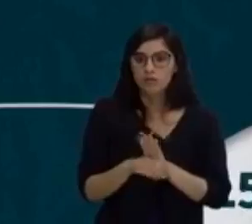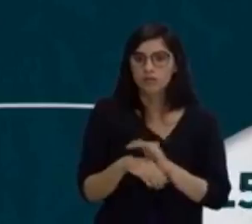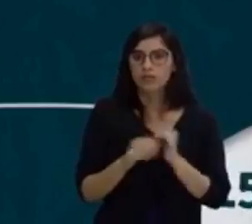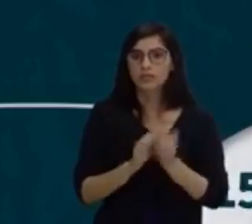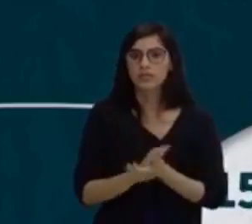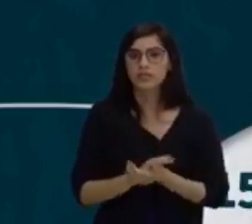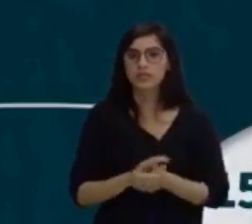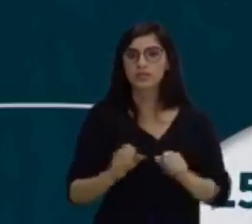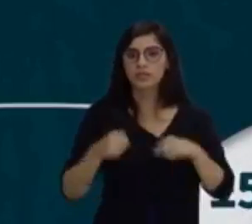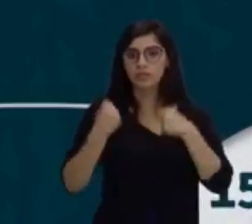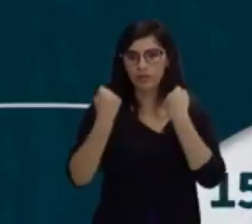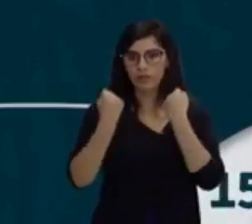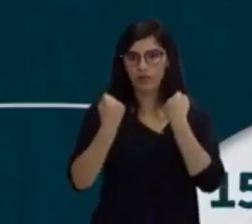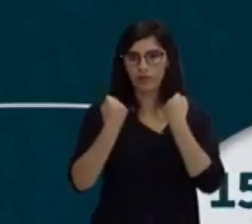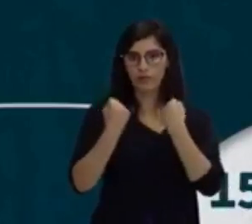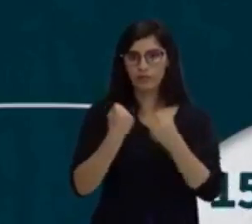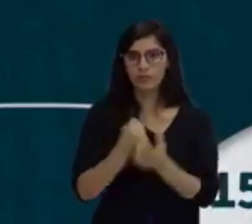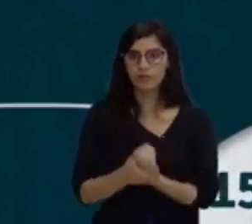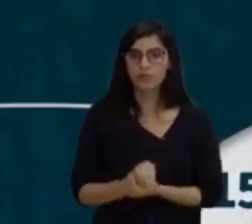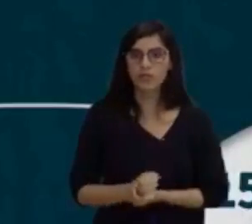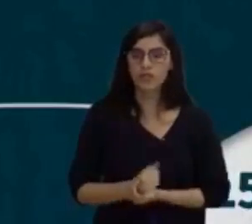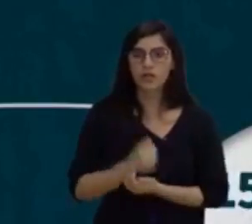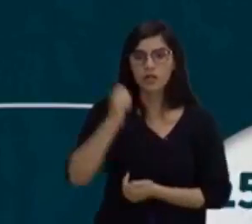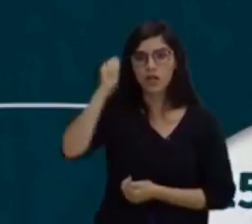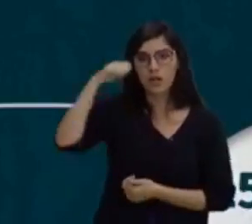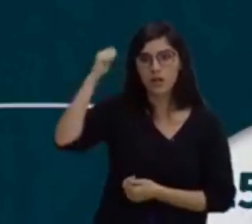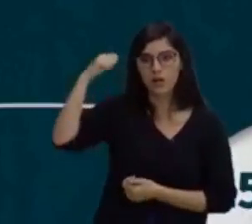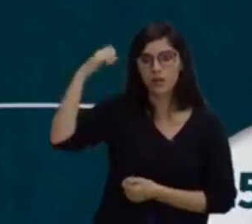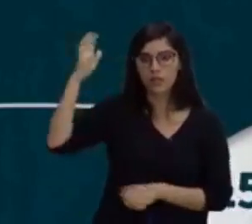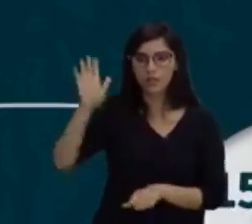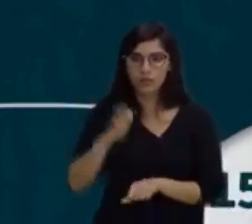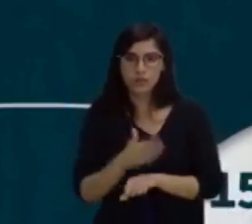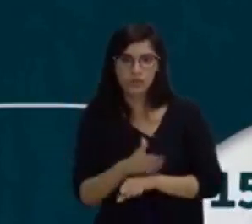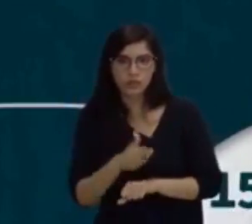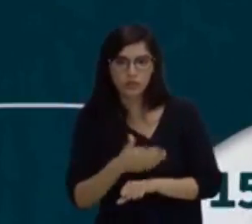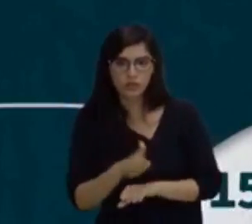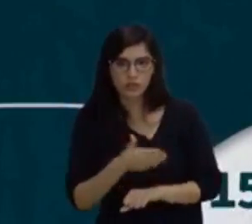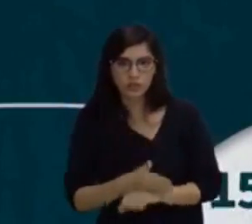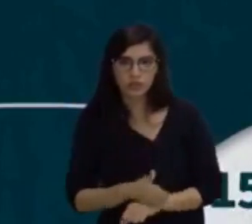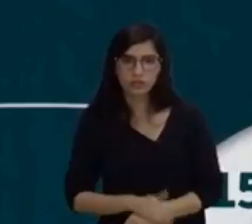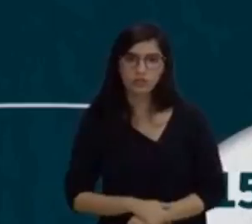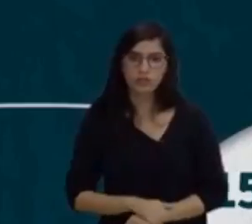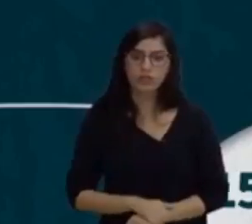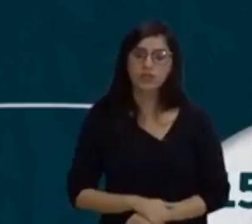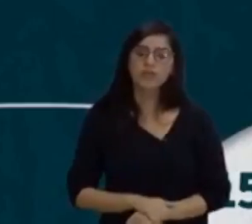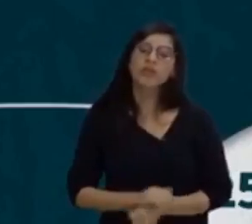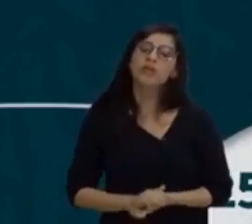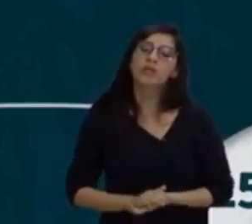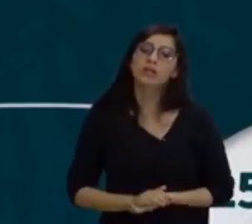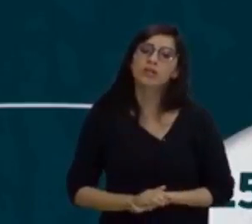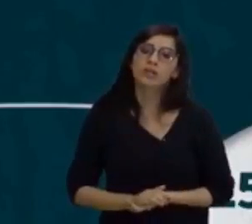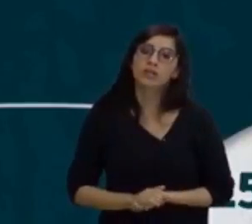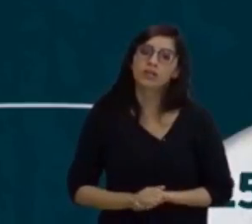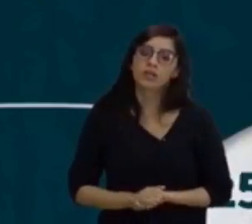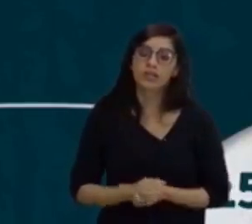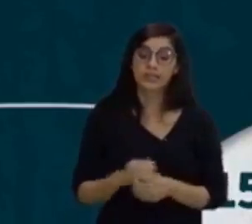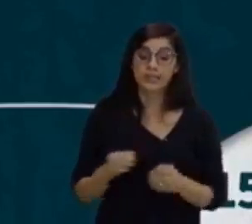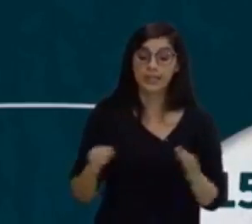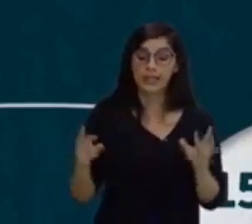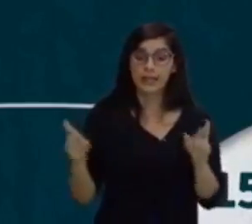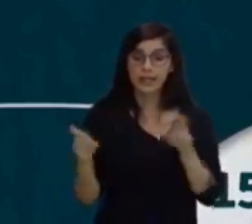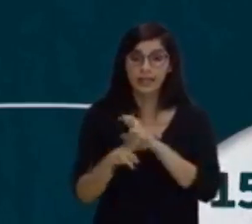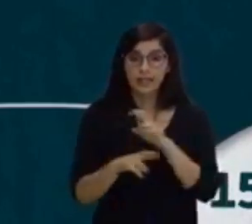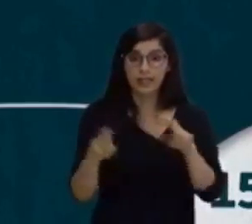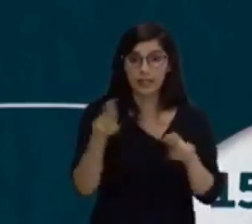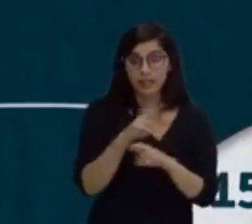treinamento desportivo. Aquele conceito que nós passamos para você agora há pouco, ele está literalmente relacionado à